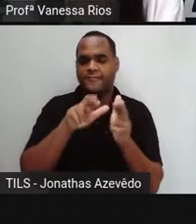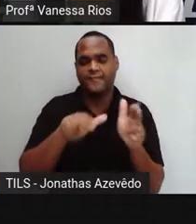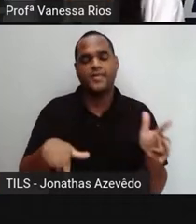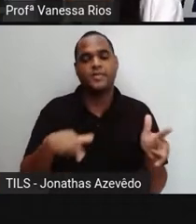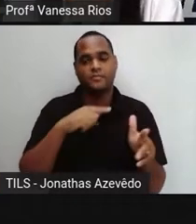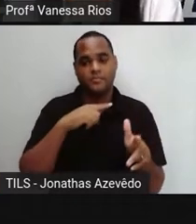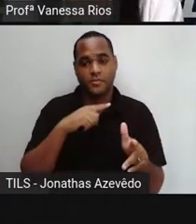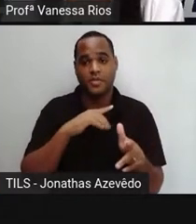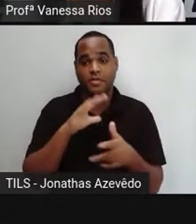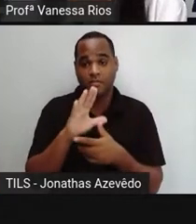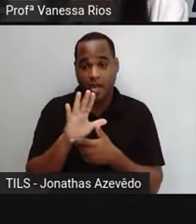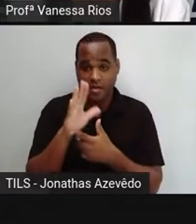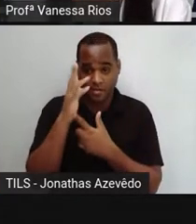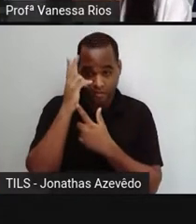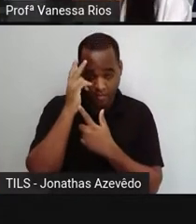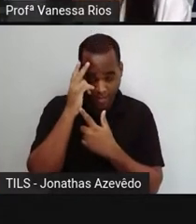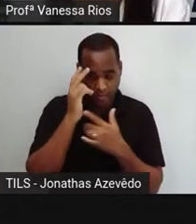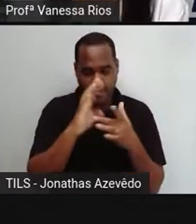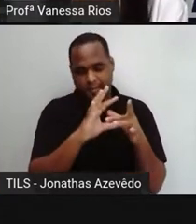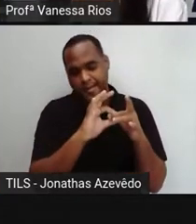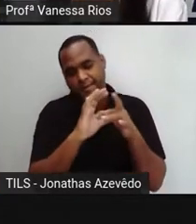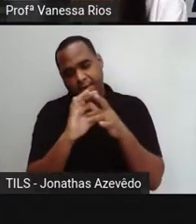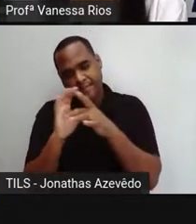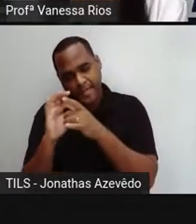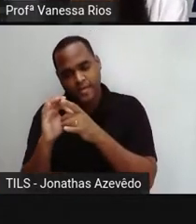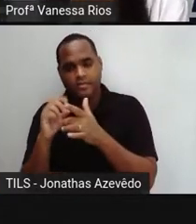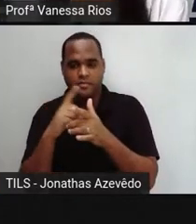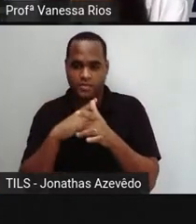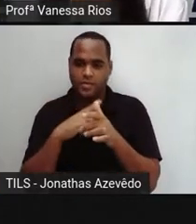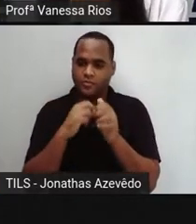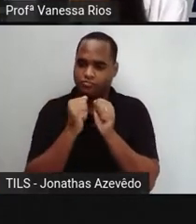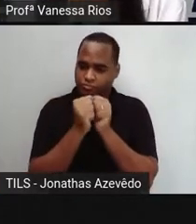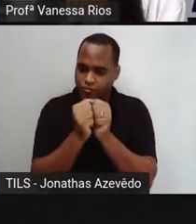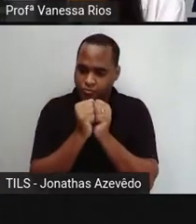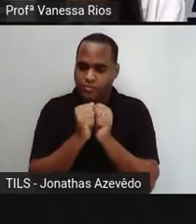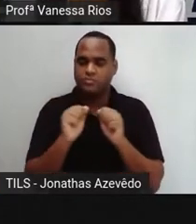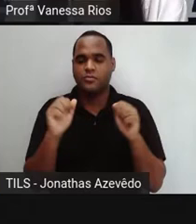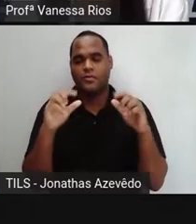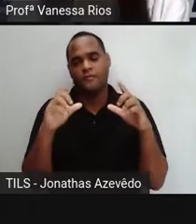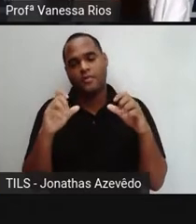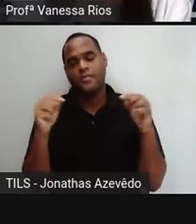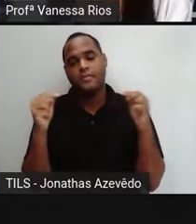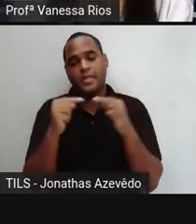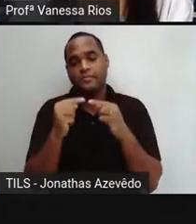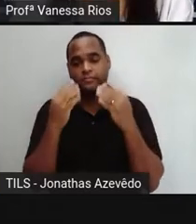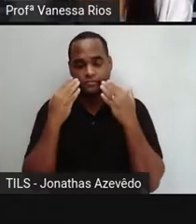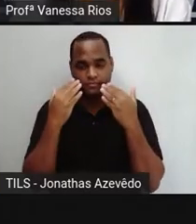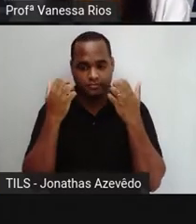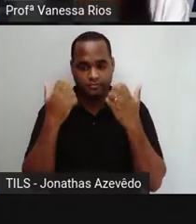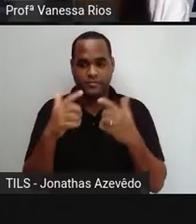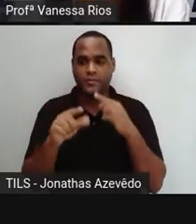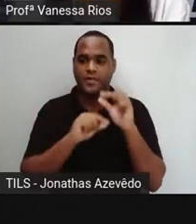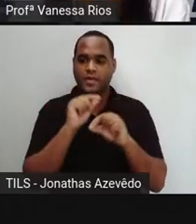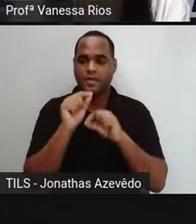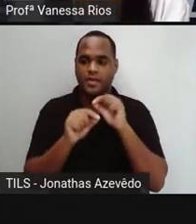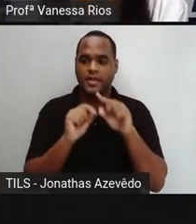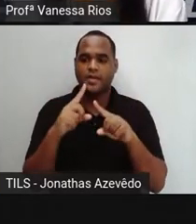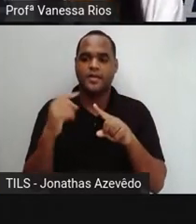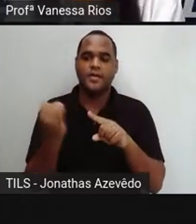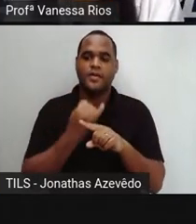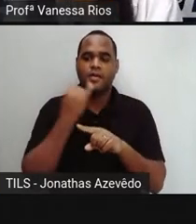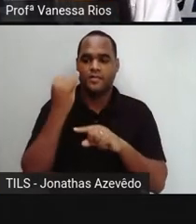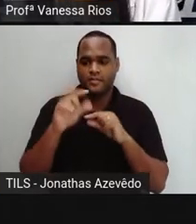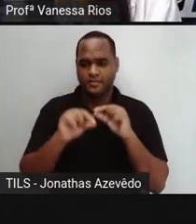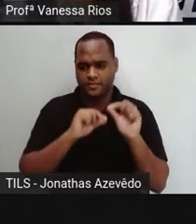normalmente para estar relacionado, né? Ao conjunto de fotografias que tratam justamente dos momentos importantes.